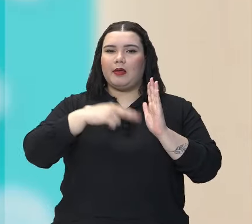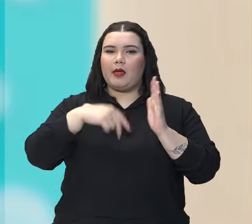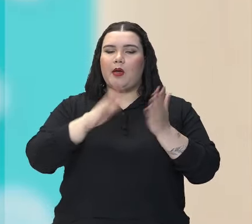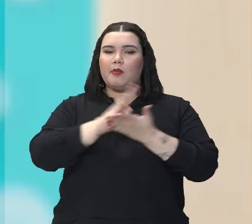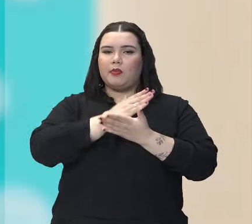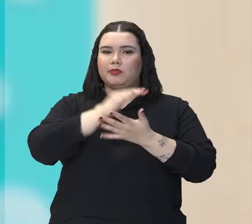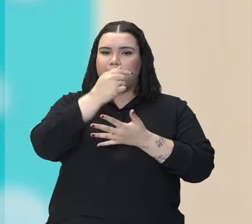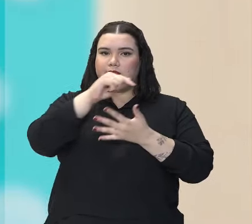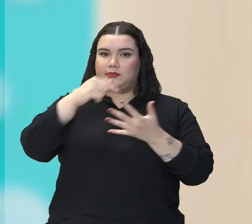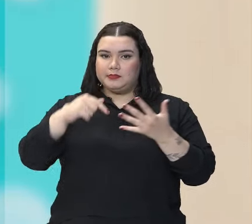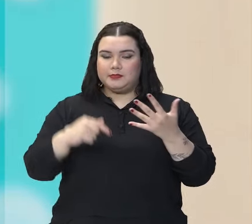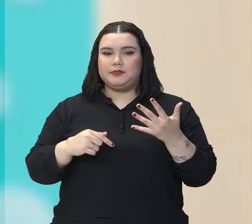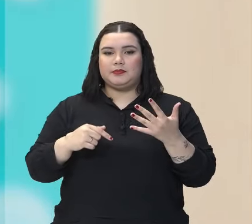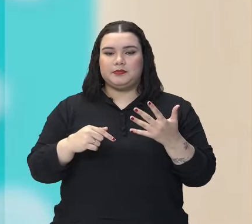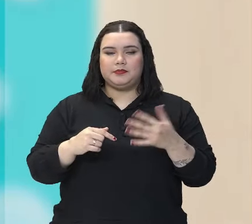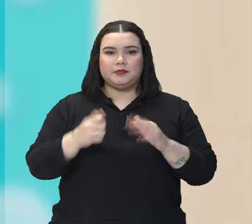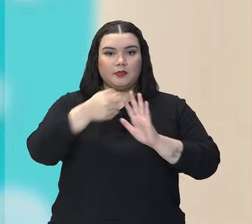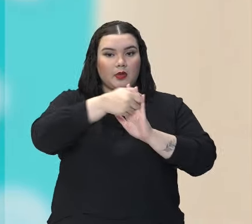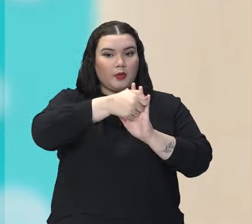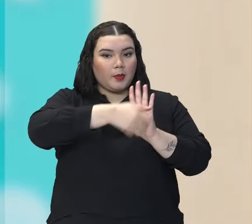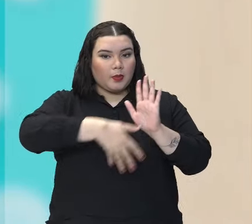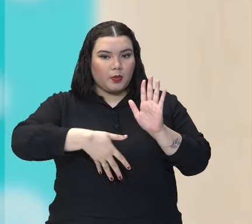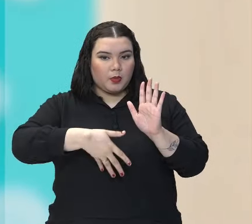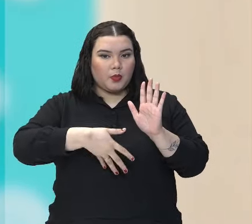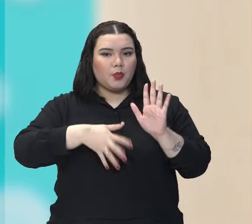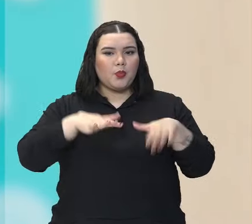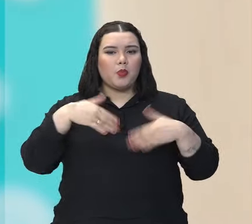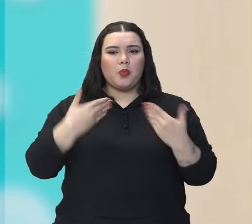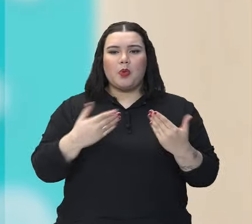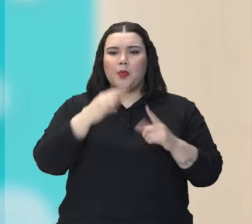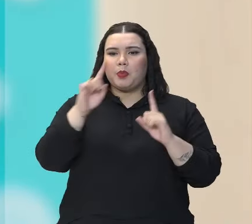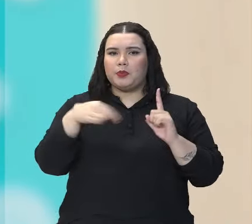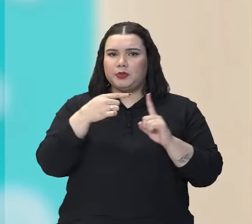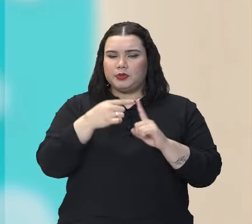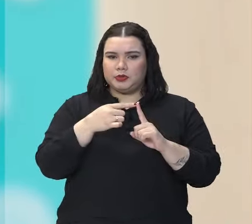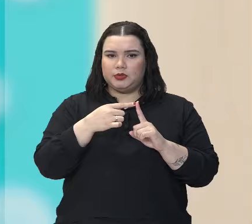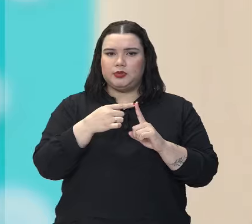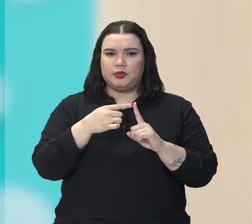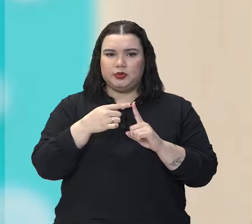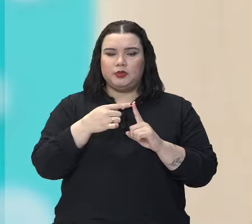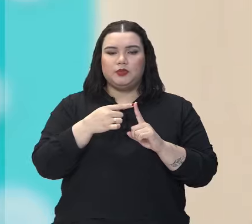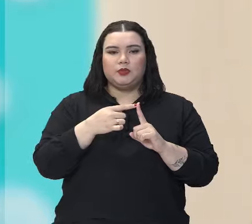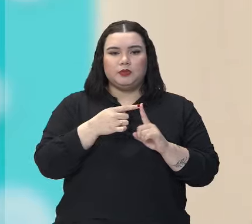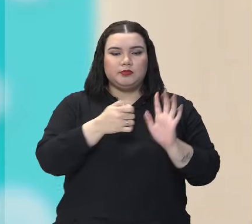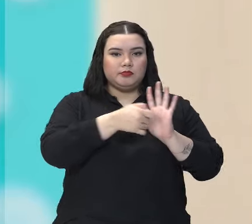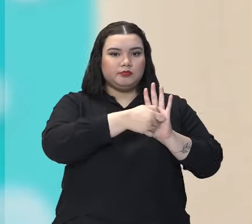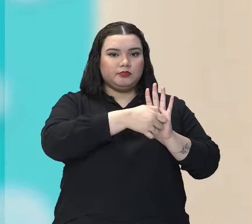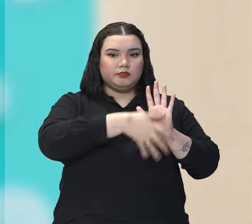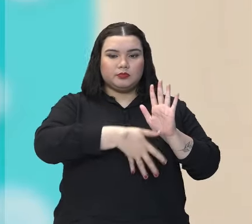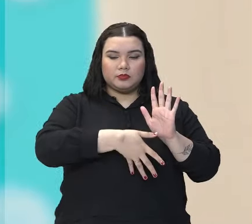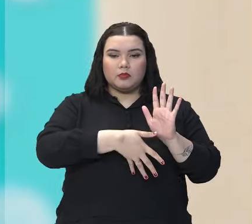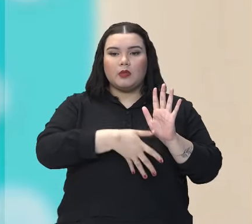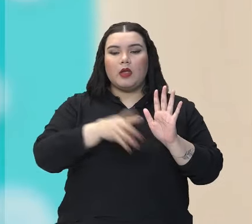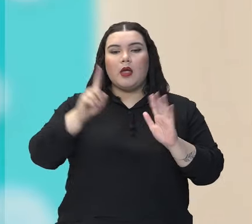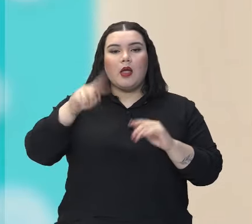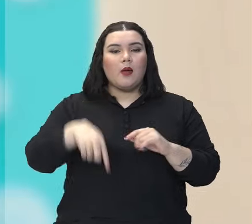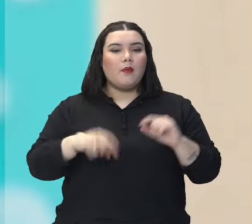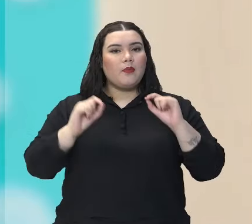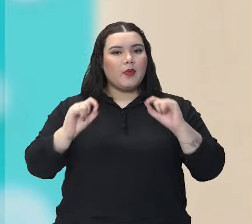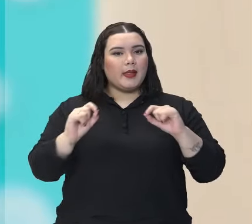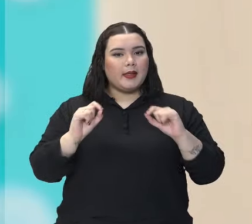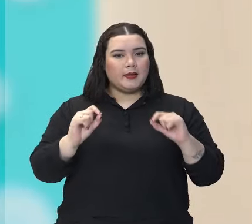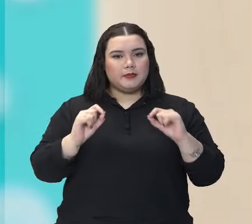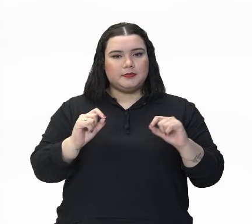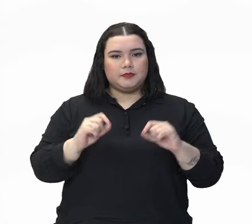dessas figuras de linguagem. E para que elas servem? As figuras de linguagem são recursos